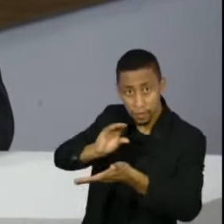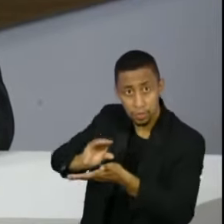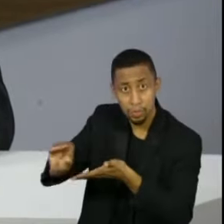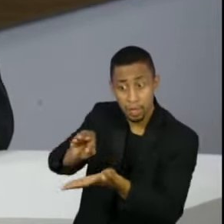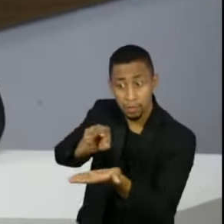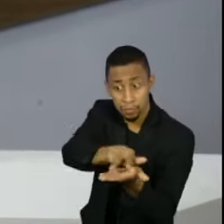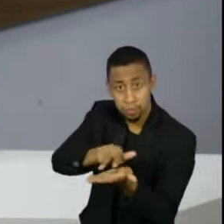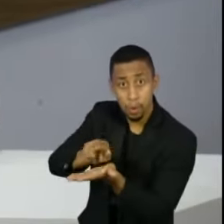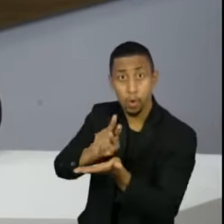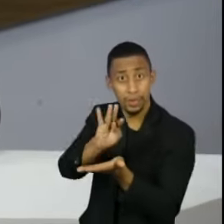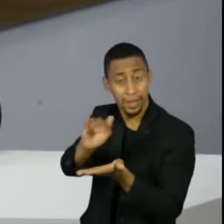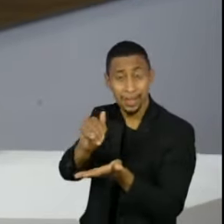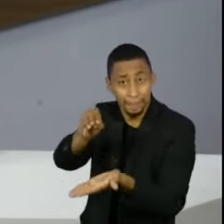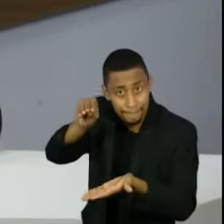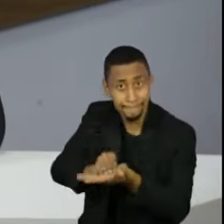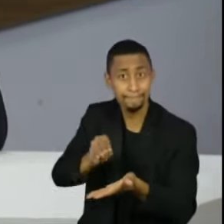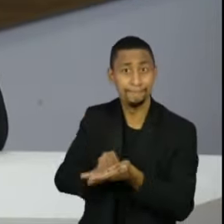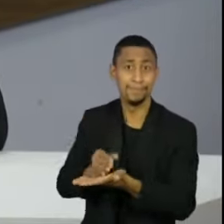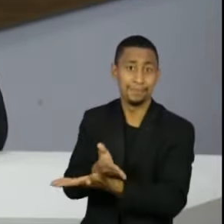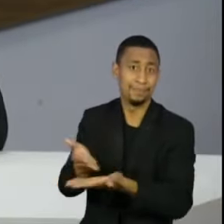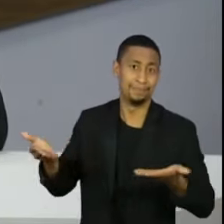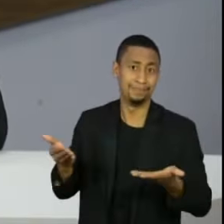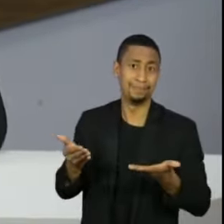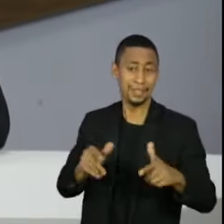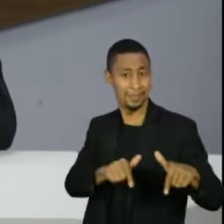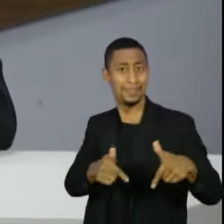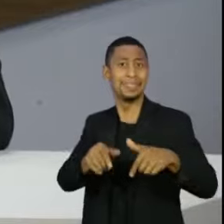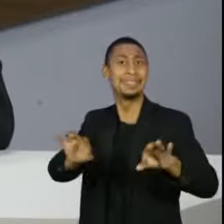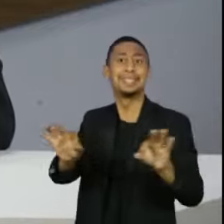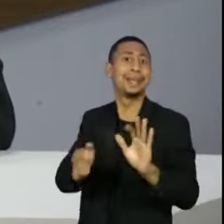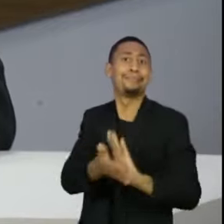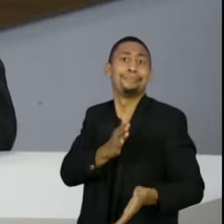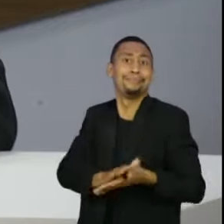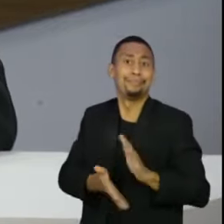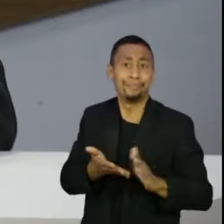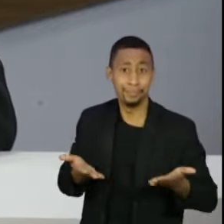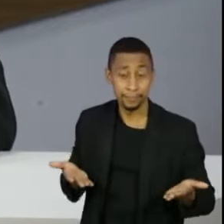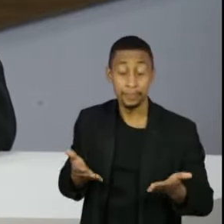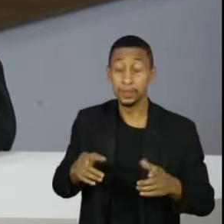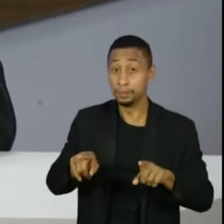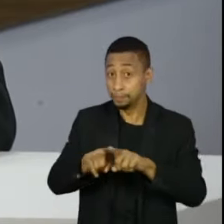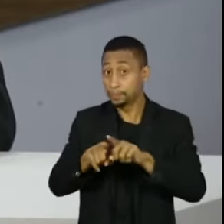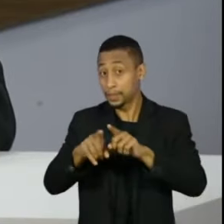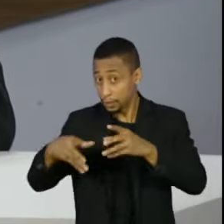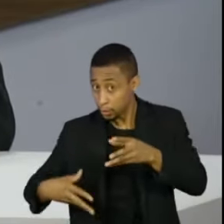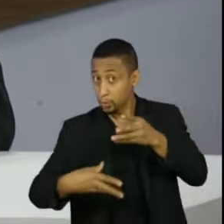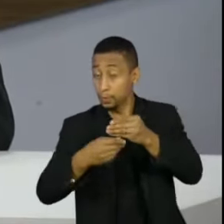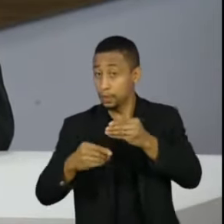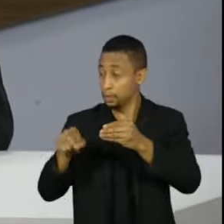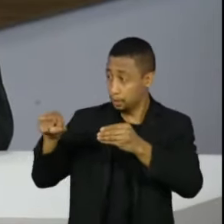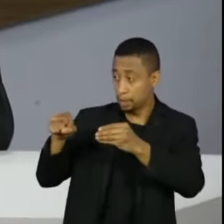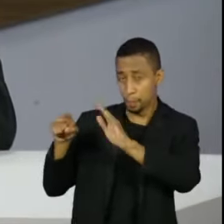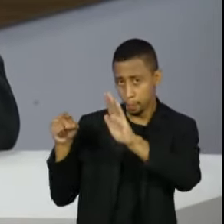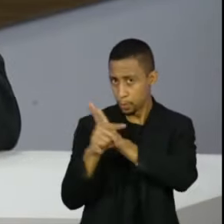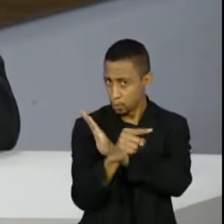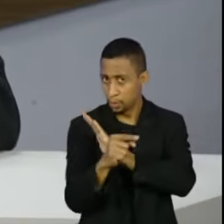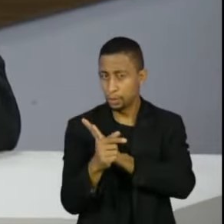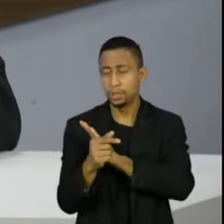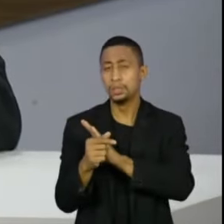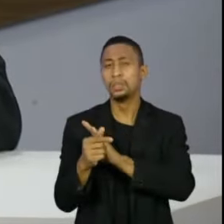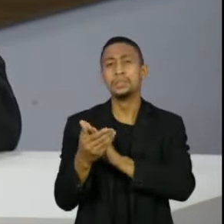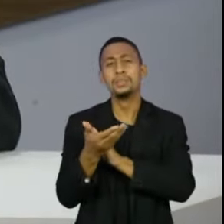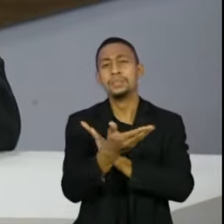trabalho que poderia ter sido melhor nesse sentido. E aí, voltando de novo ao ponto também da Malu, não existe uma